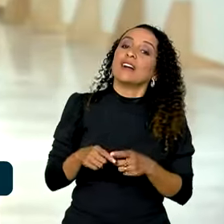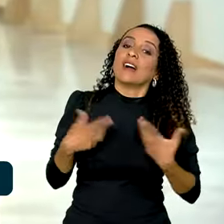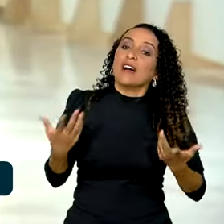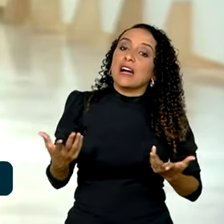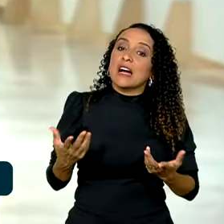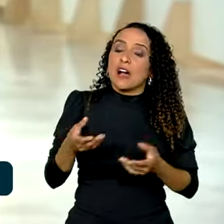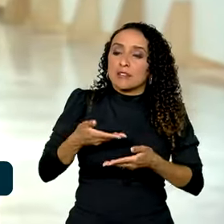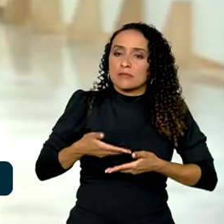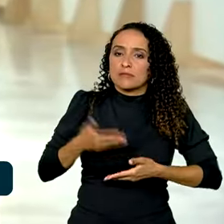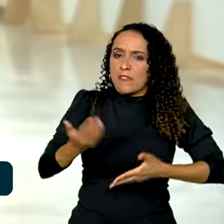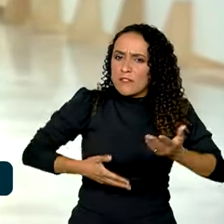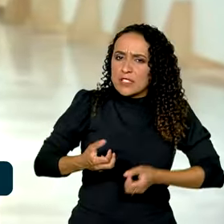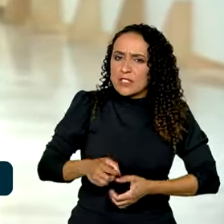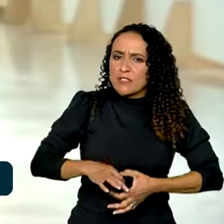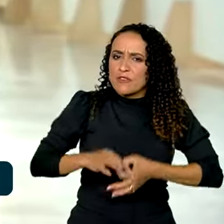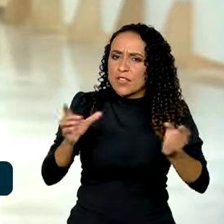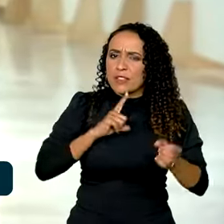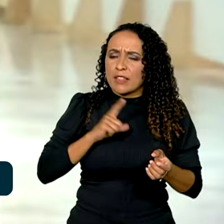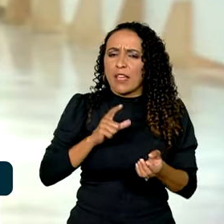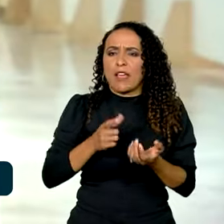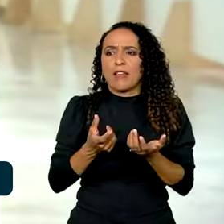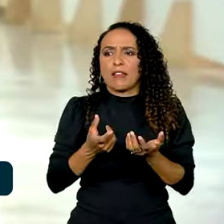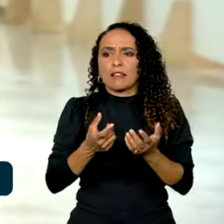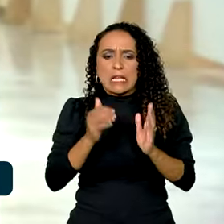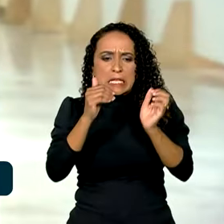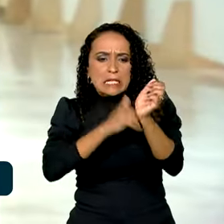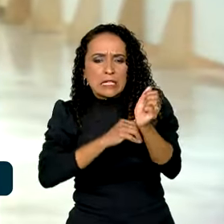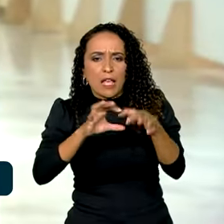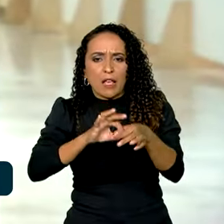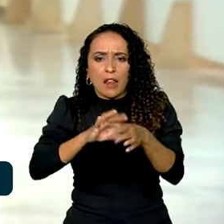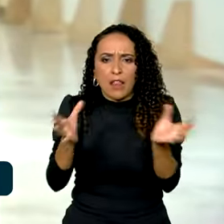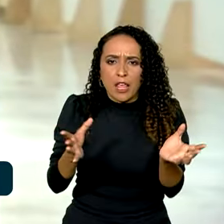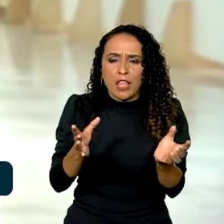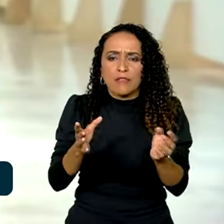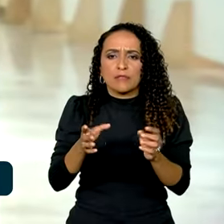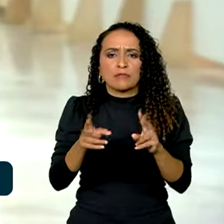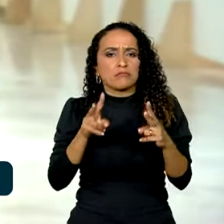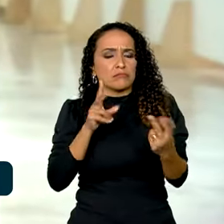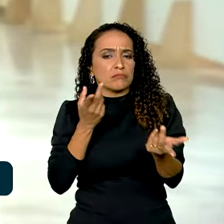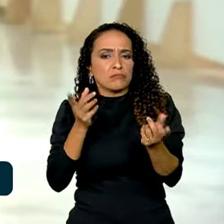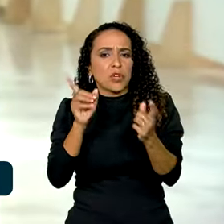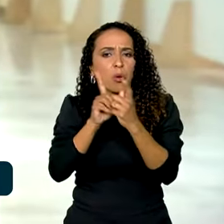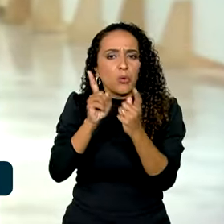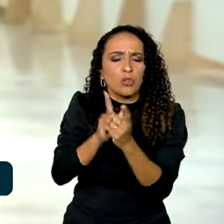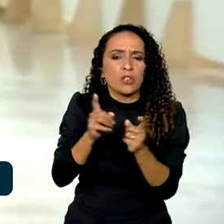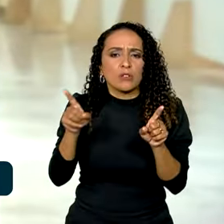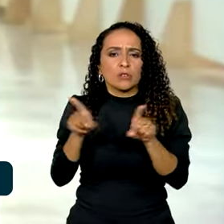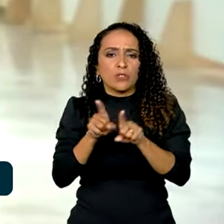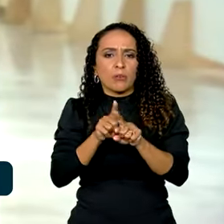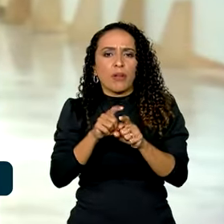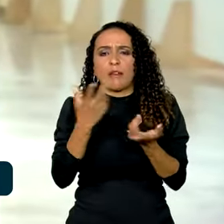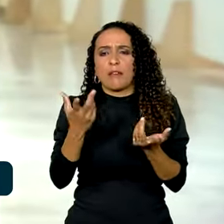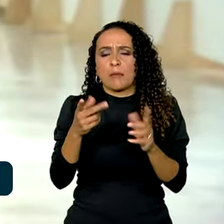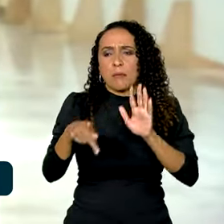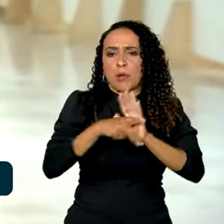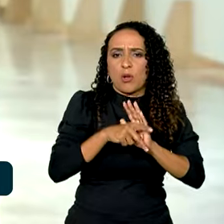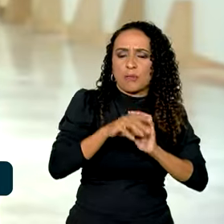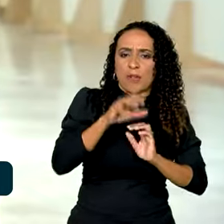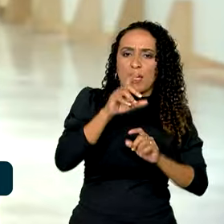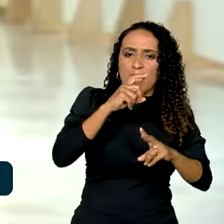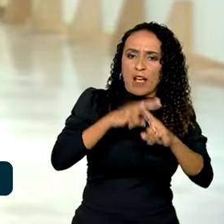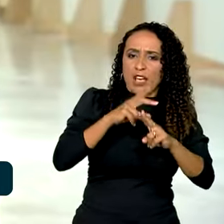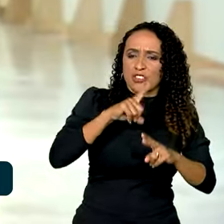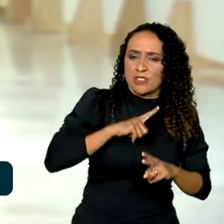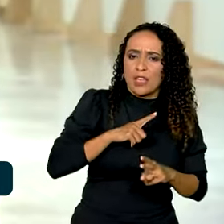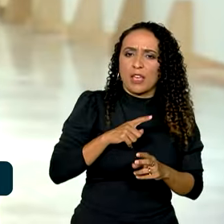oferecidos estão desbloqueio de senhas, consulta e autorização cadastral do Caixa Tem, além de consultas e